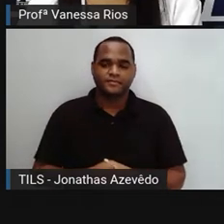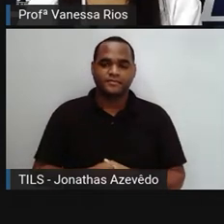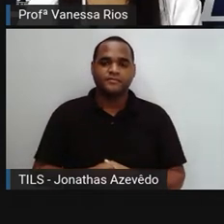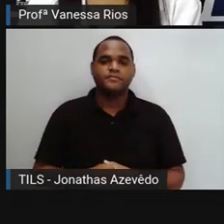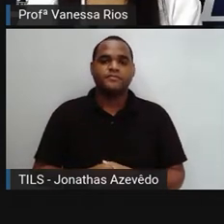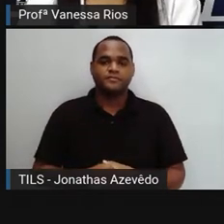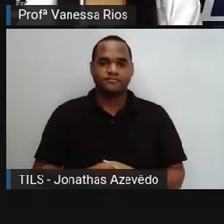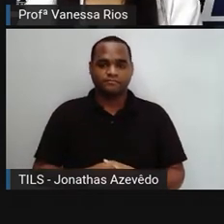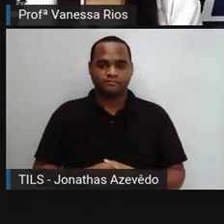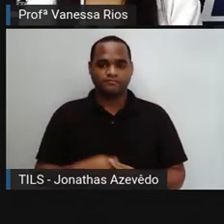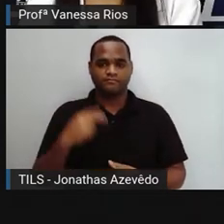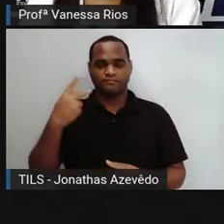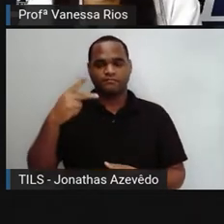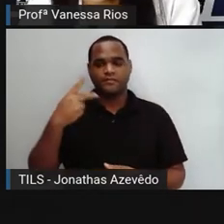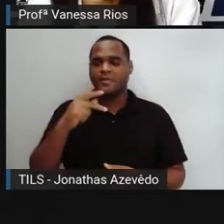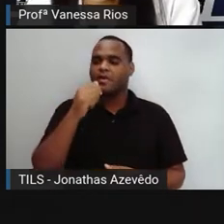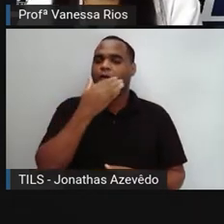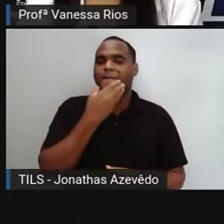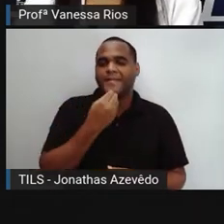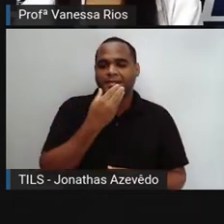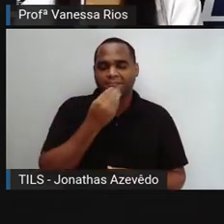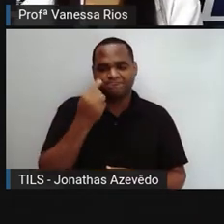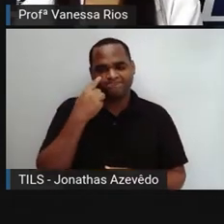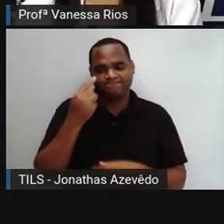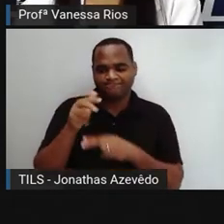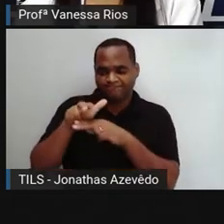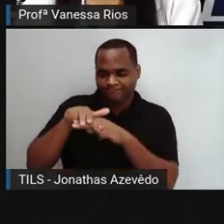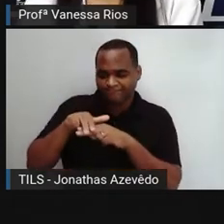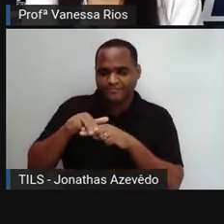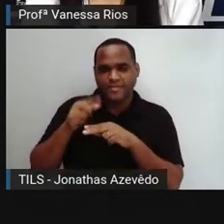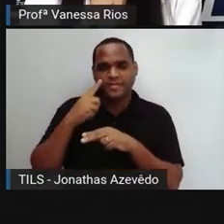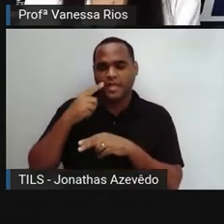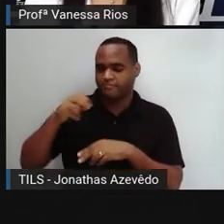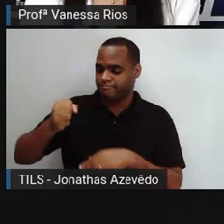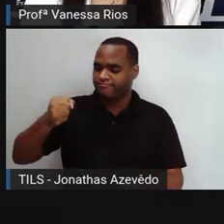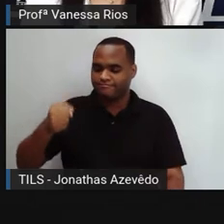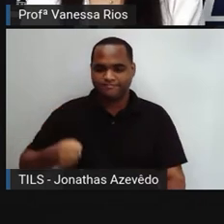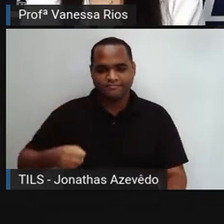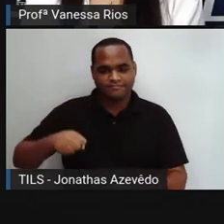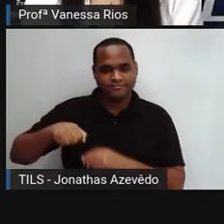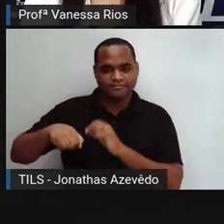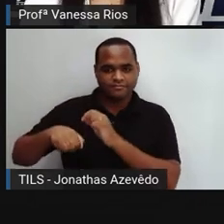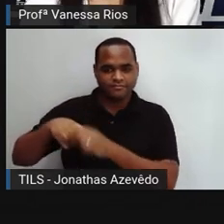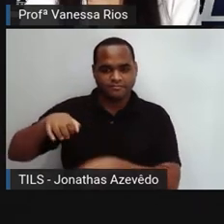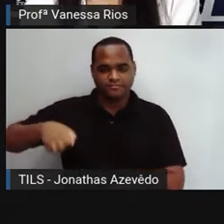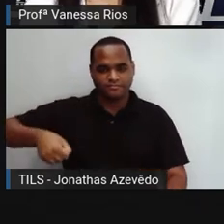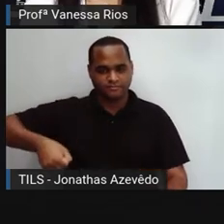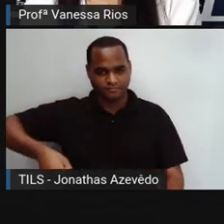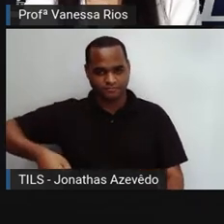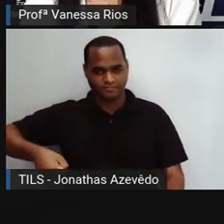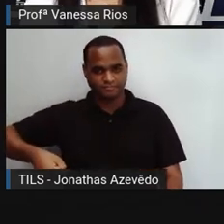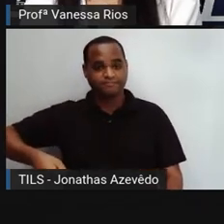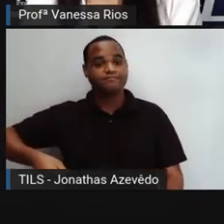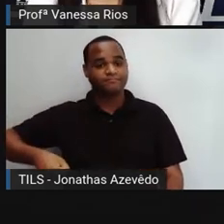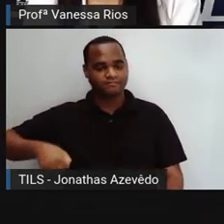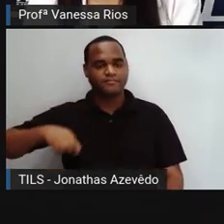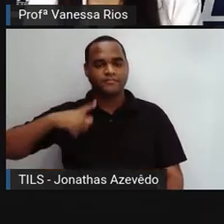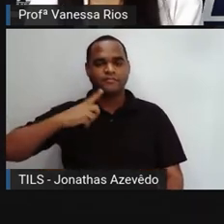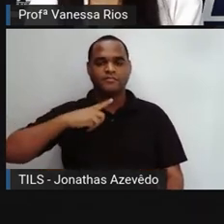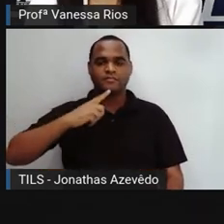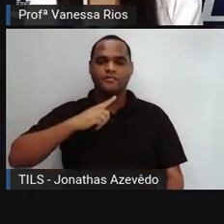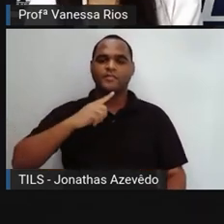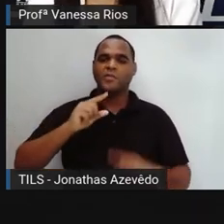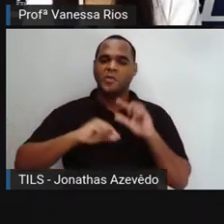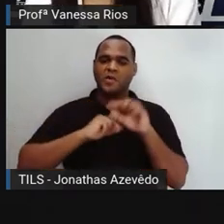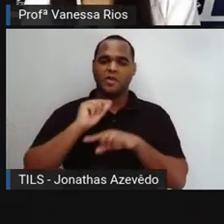A própria presença masculina aí com algo que parece uma bengala, não é? Mas aí demonstrando essa ação de ser